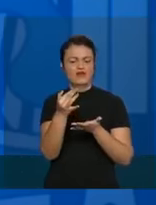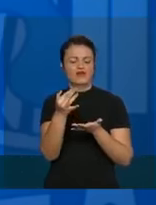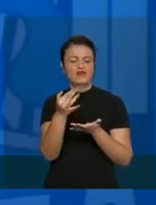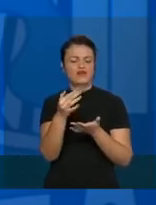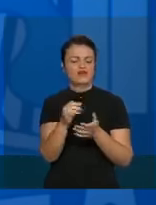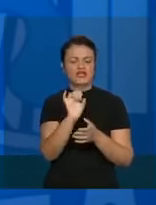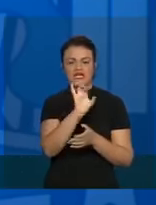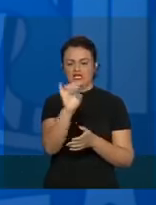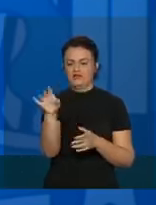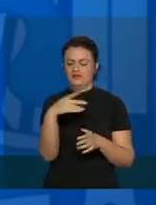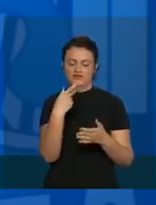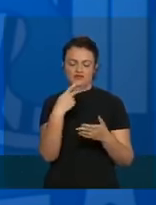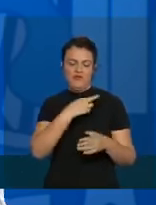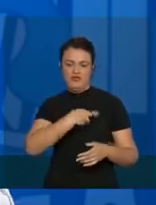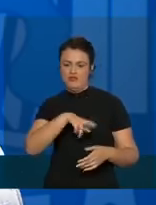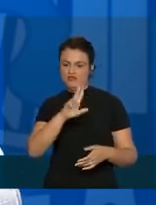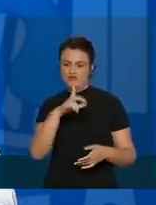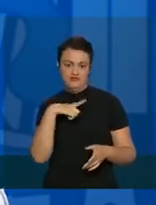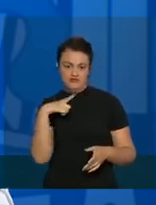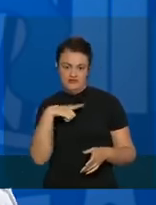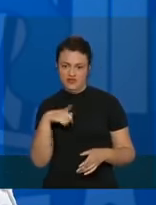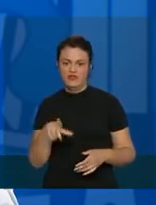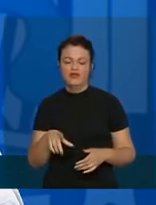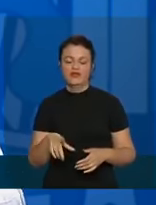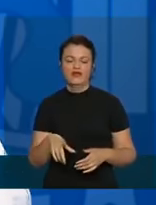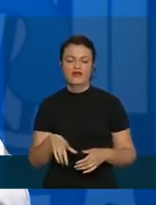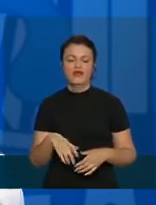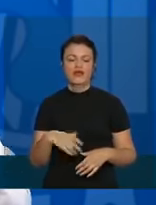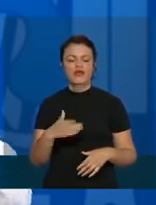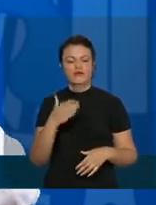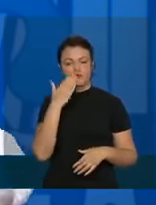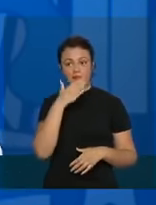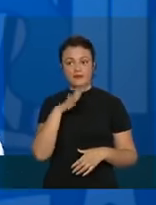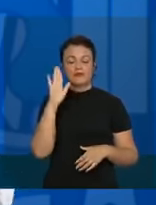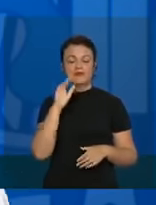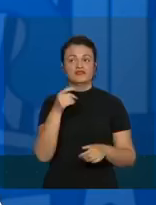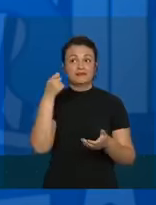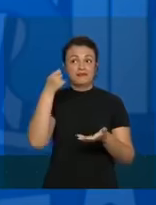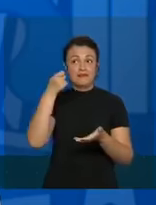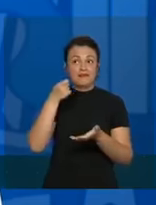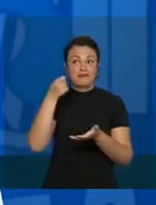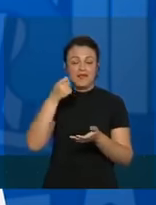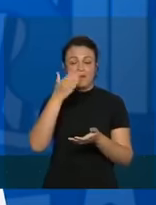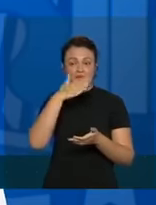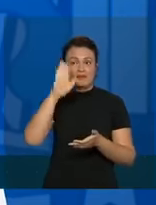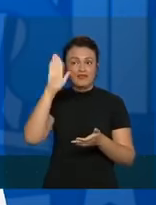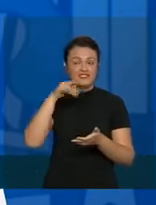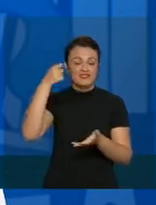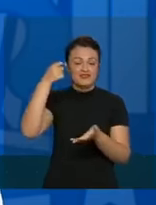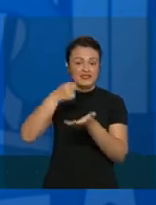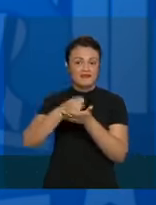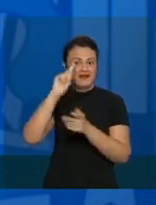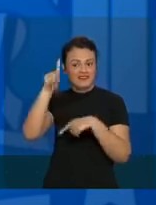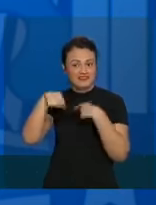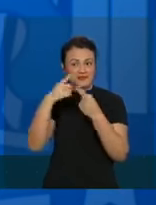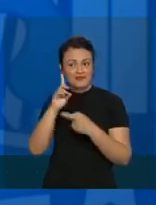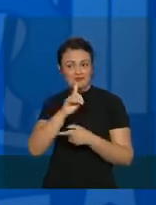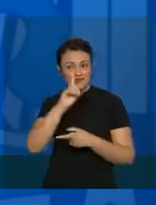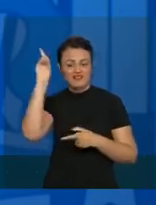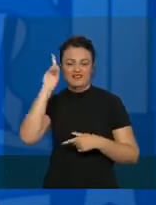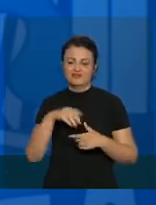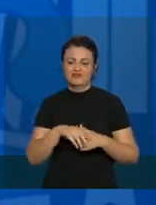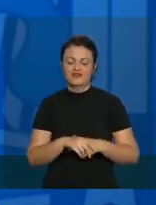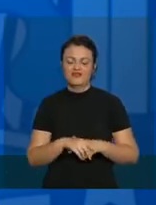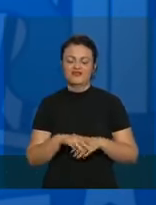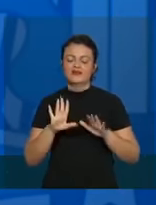cada um, na sua religião. Eu tenho promessa para pagar aí para os próximos 2, 3 anos, aí eu tenho a minha turma lá,